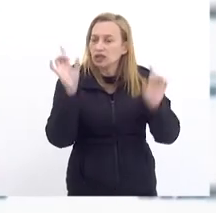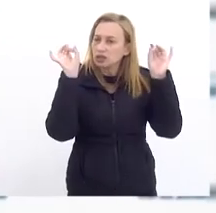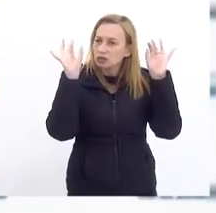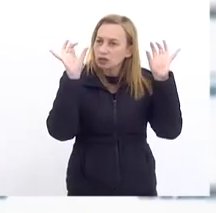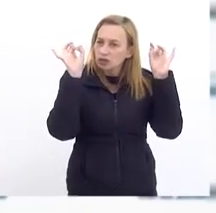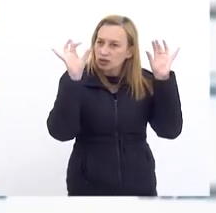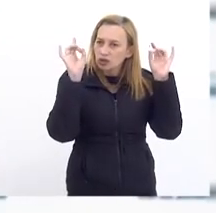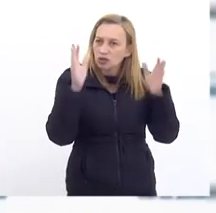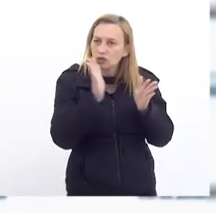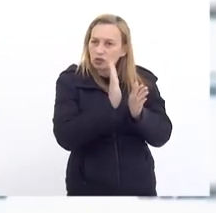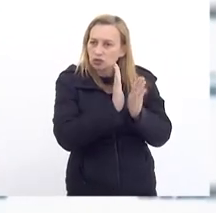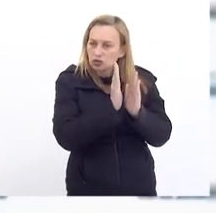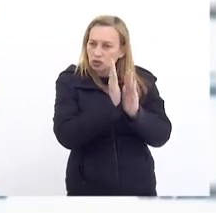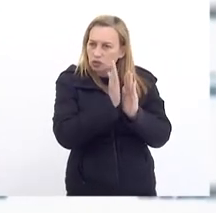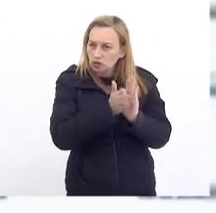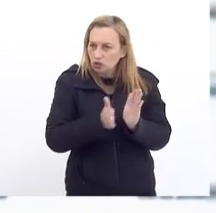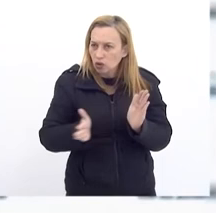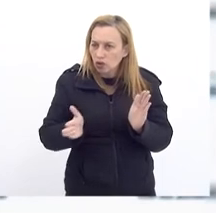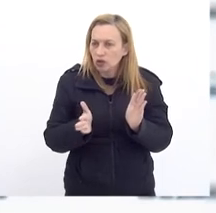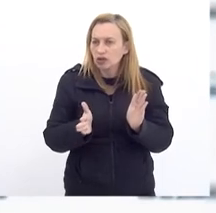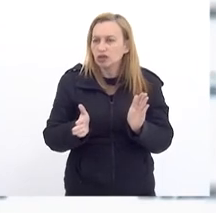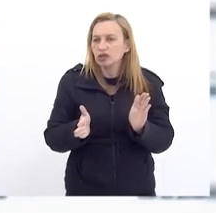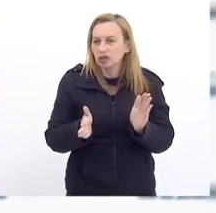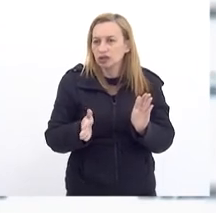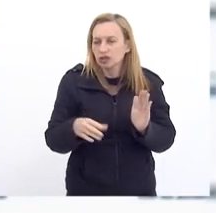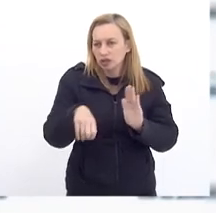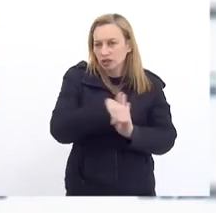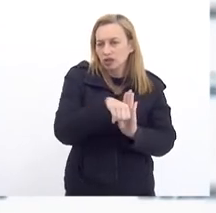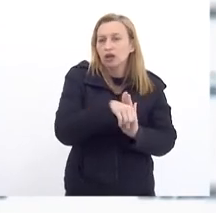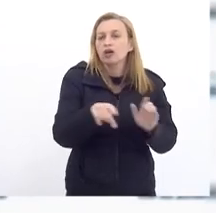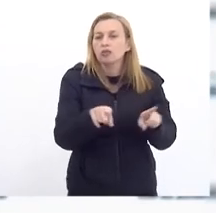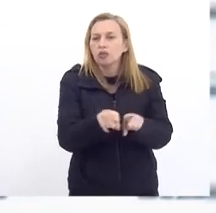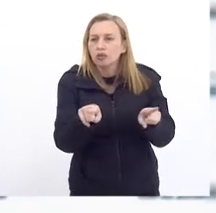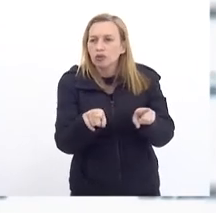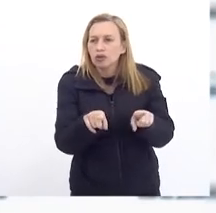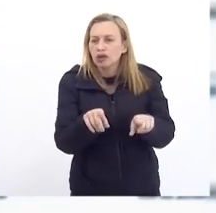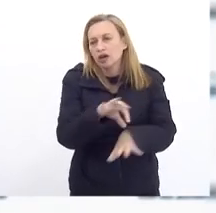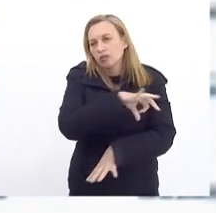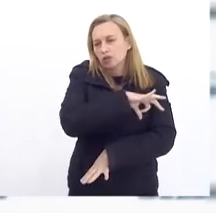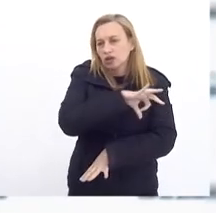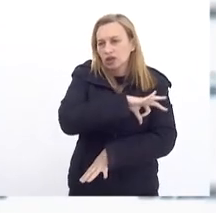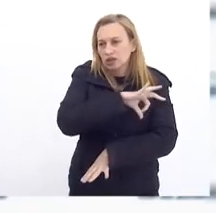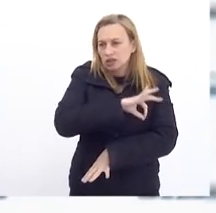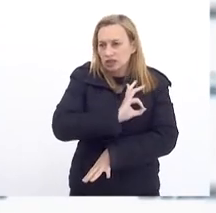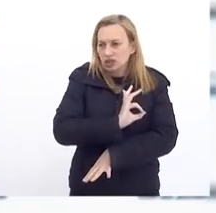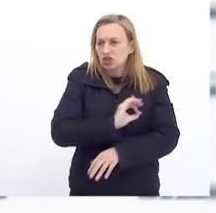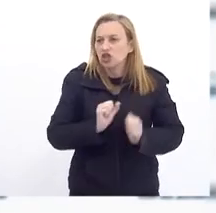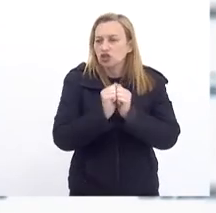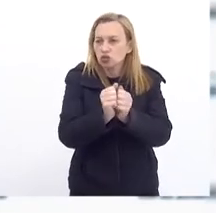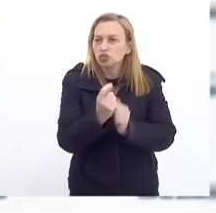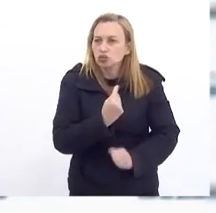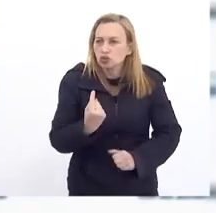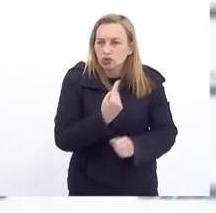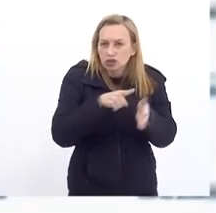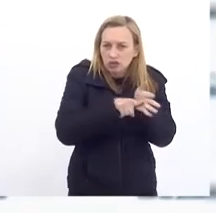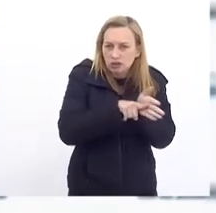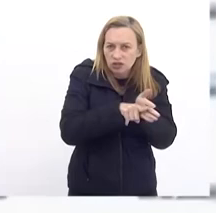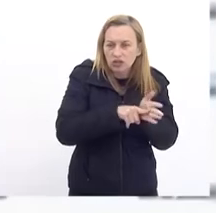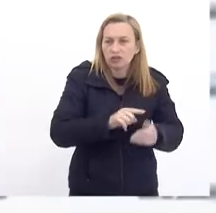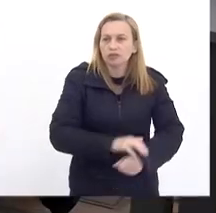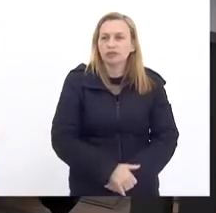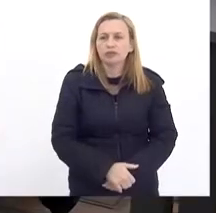De ordem criminal E a polícia Também Atua conosco Nessa Nessa investigação